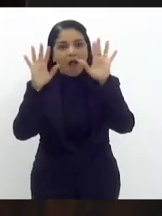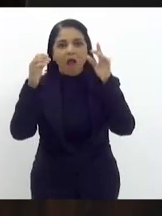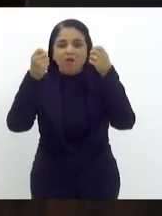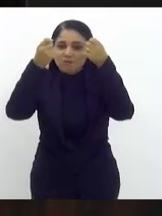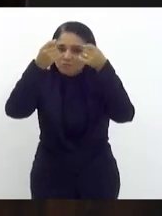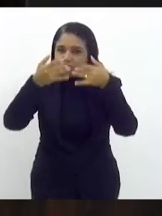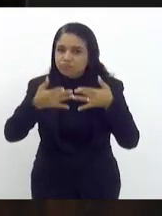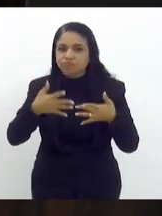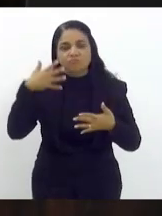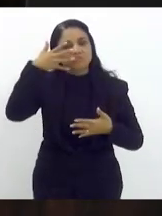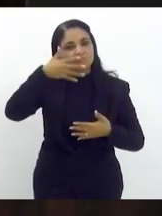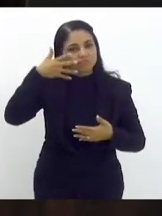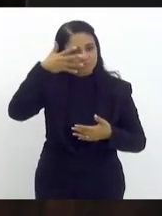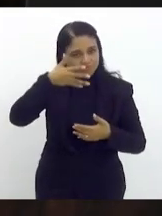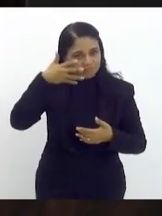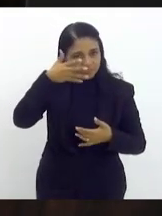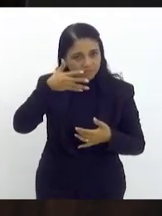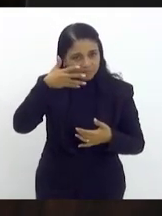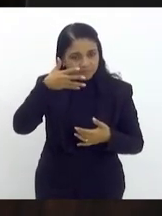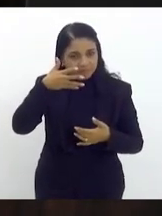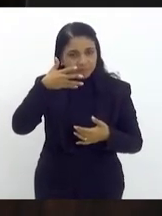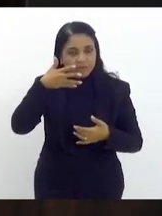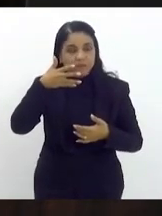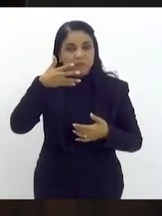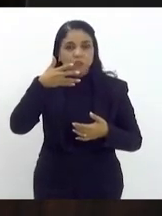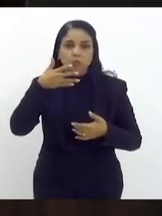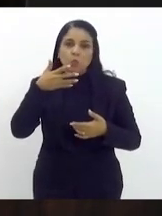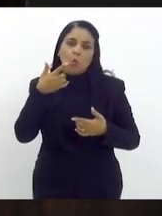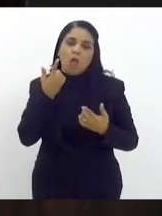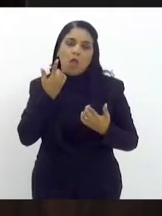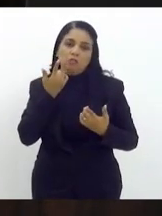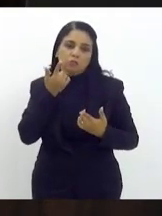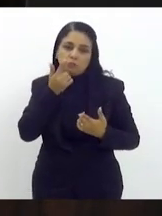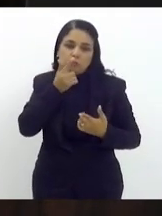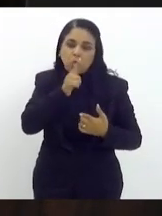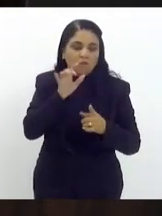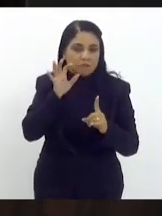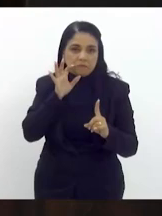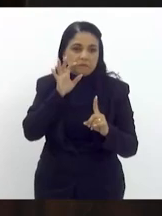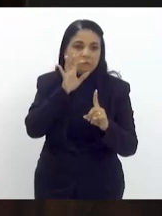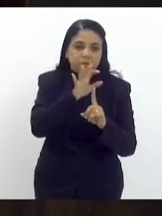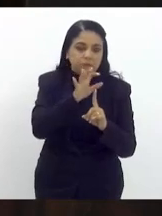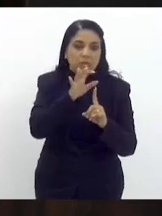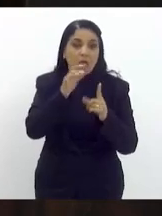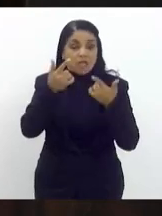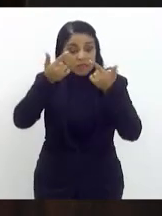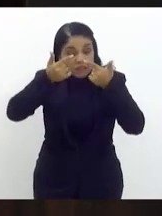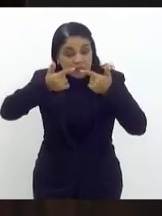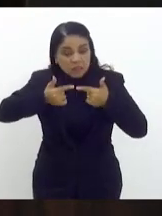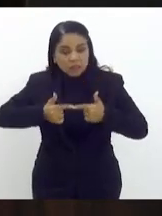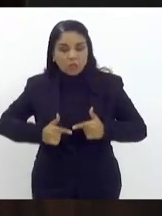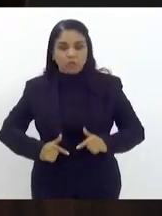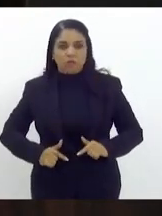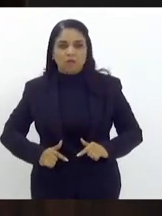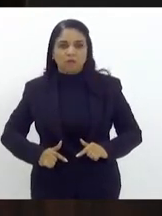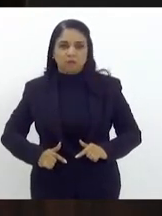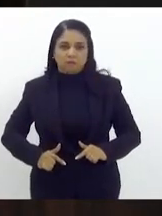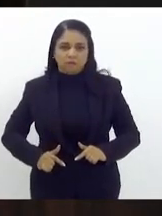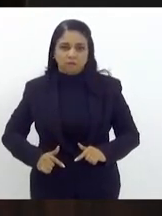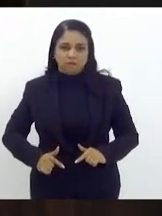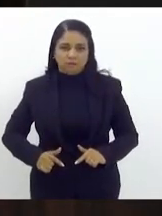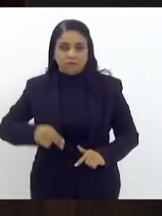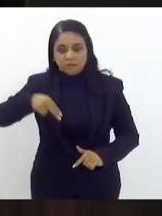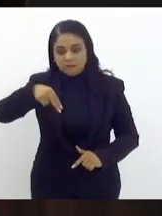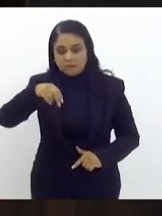o discurso e não é de convencimento nem de favorecimento é de neutralidade e na verdade